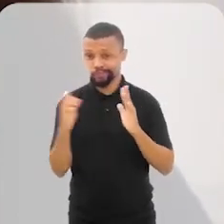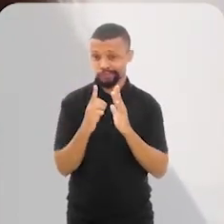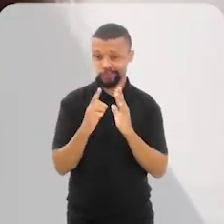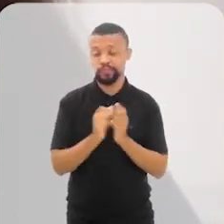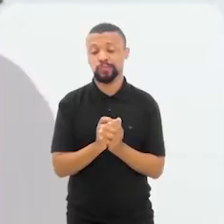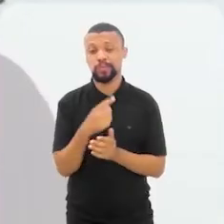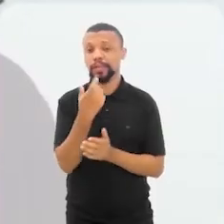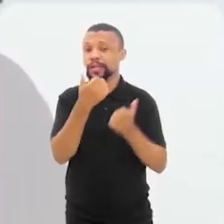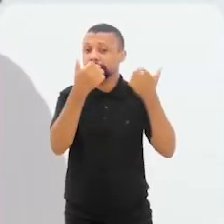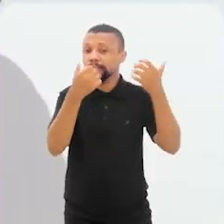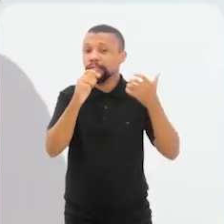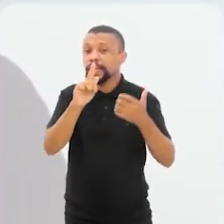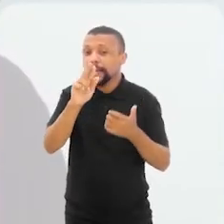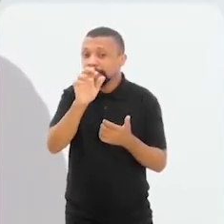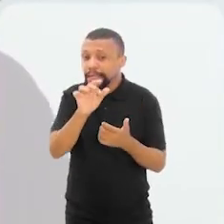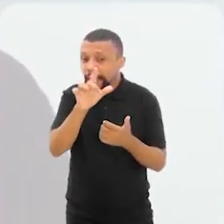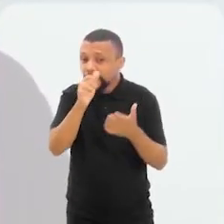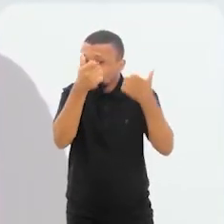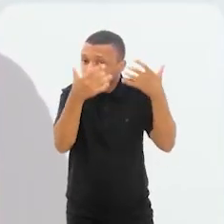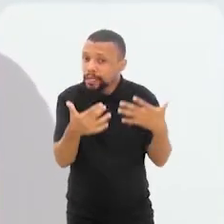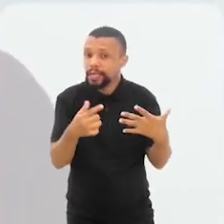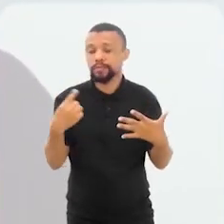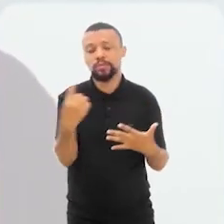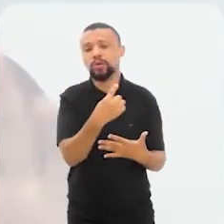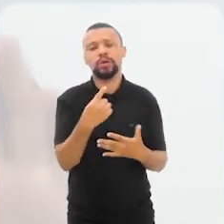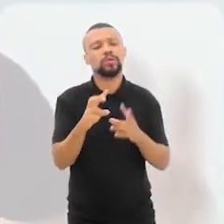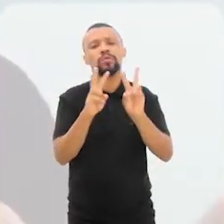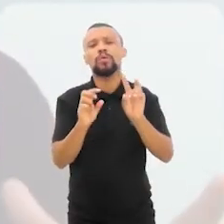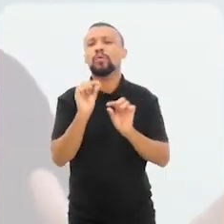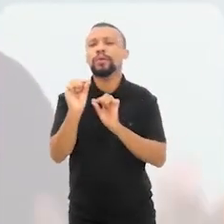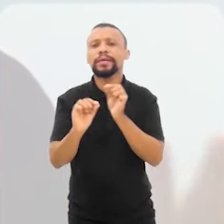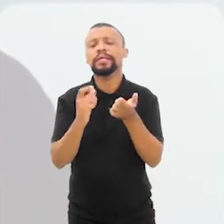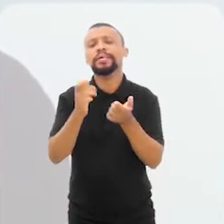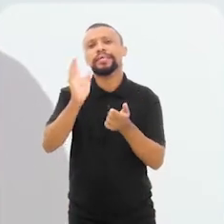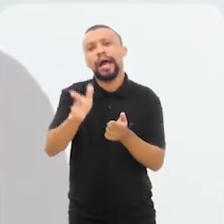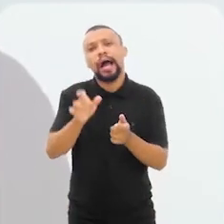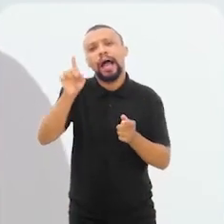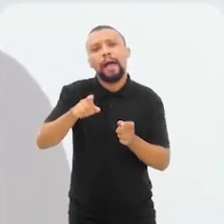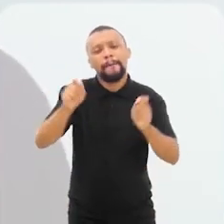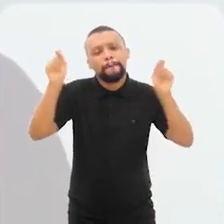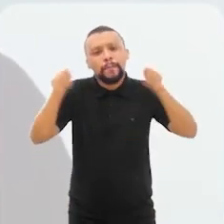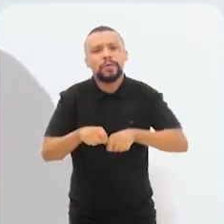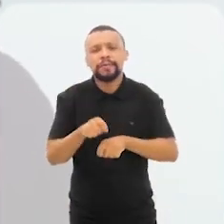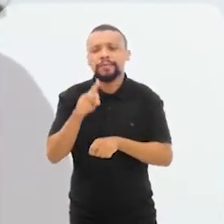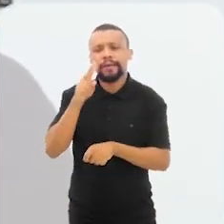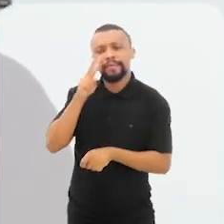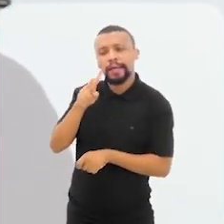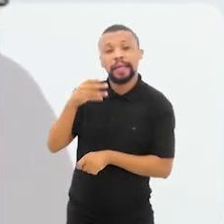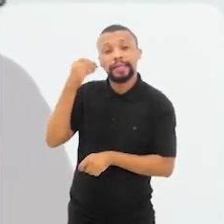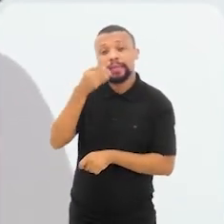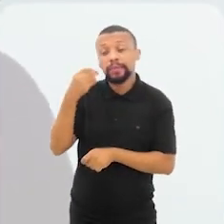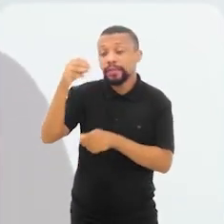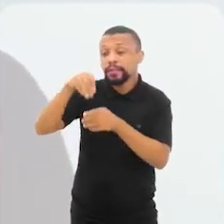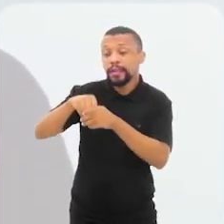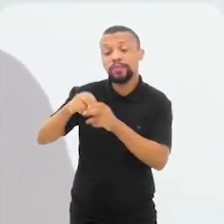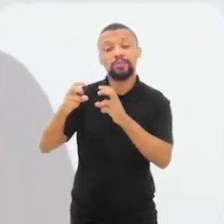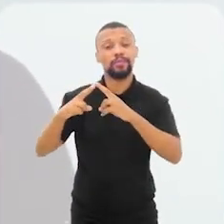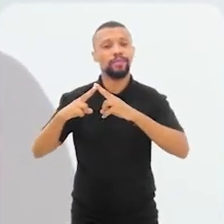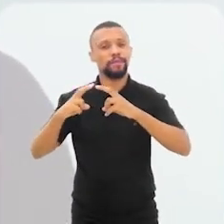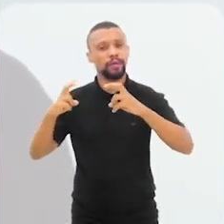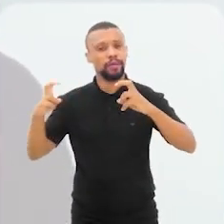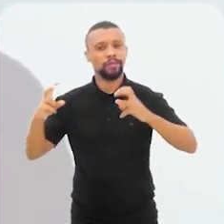que a Graziella falasse um pouquinho para a gente sobre o que já é possível visualizar na experiência de vocês em